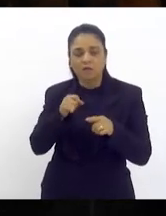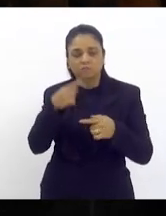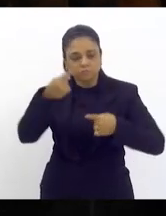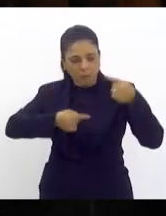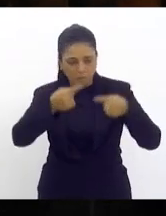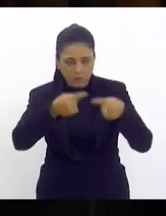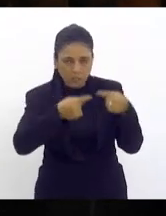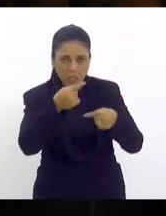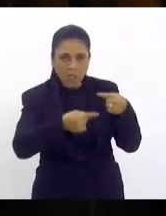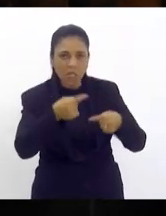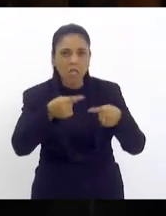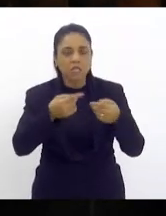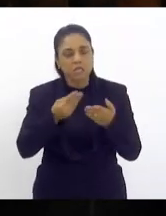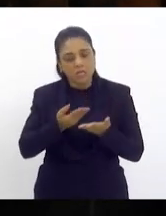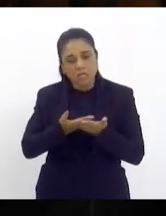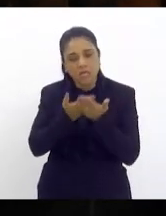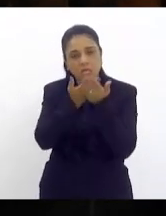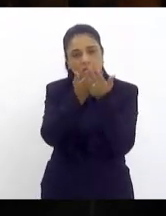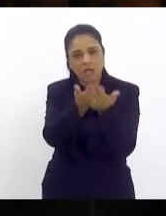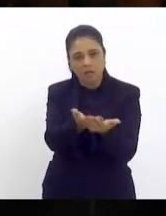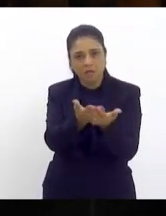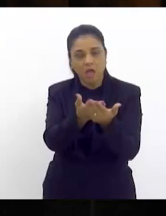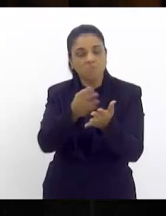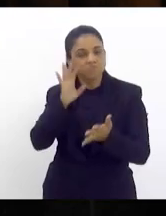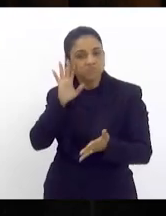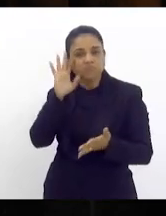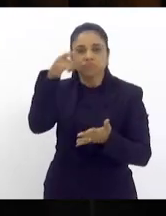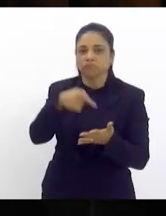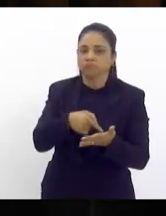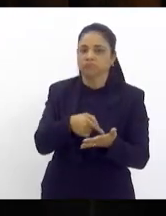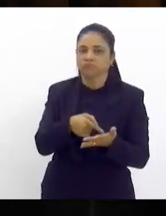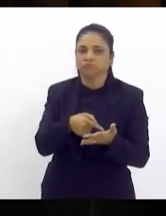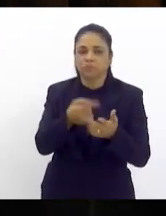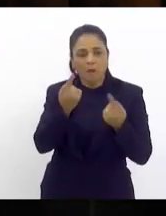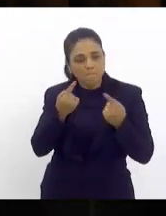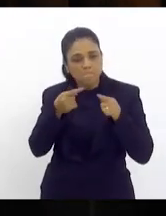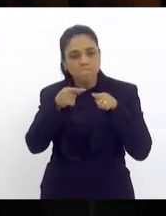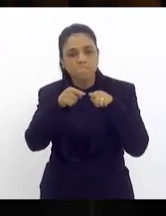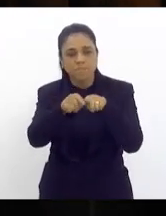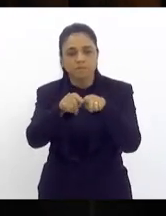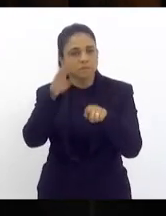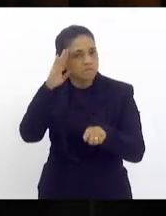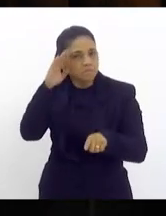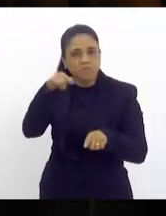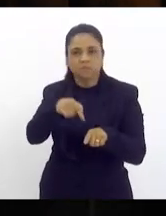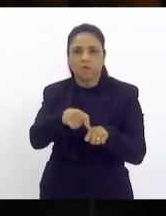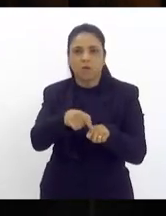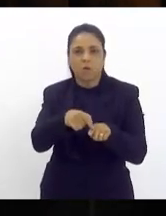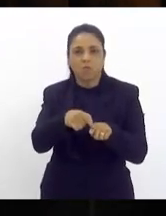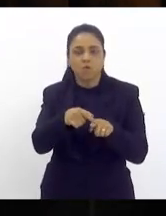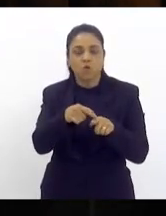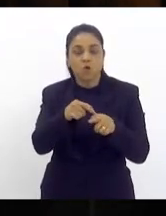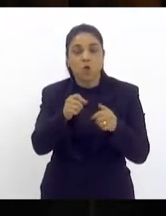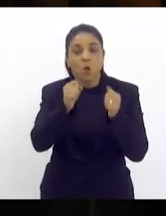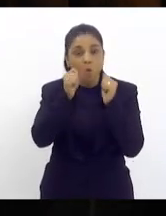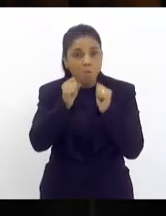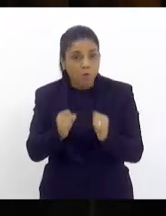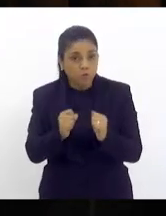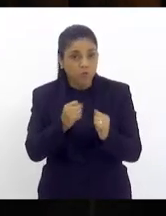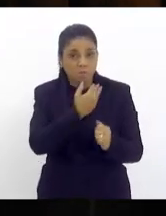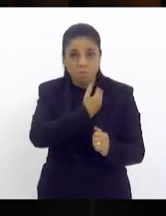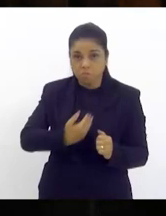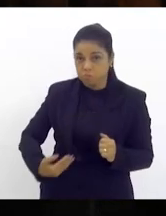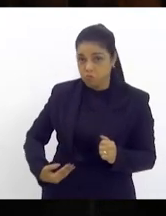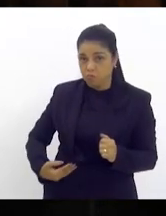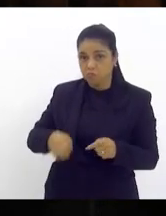debater e encaminhar soluções para essa parceria que é fundamental entre o poder público municipal e o